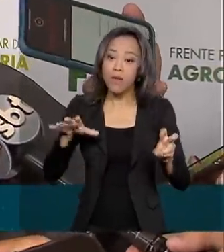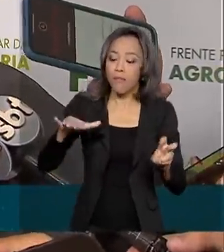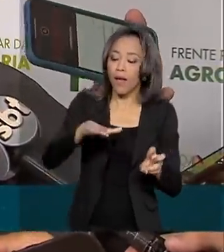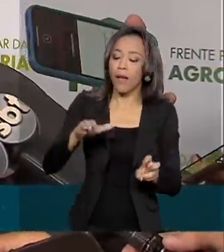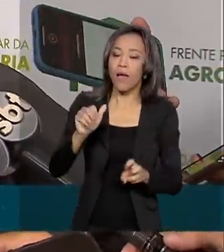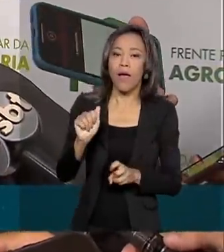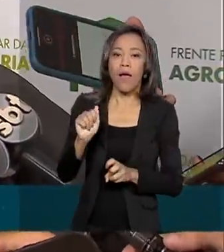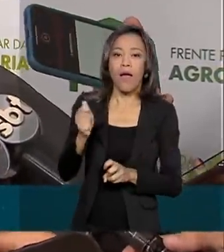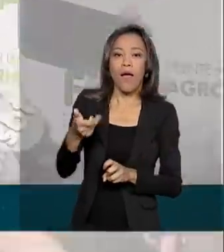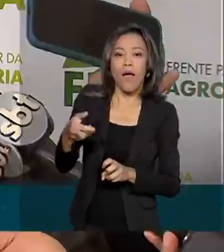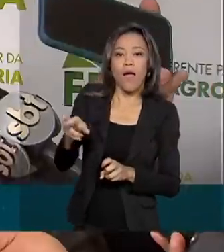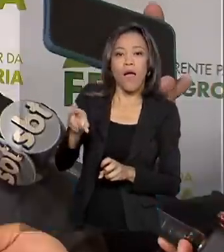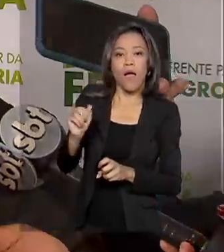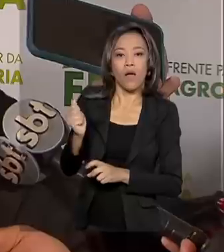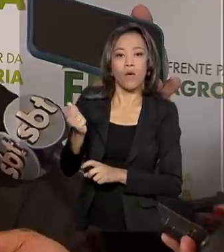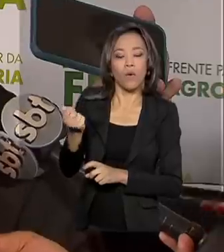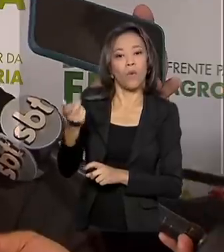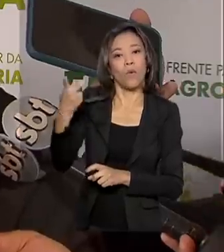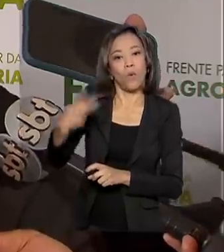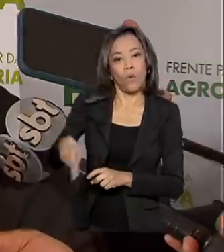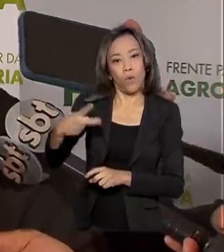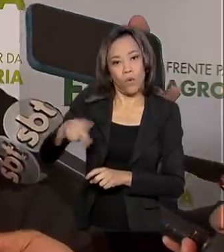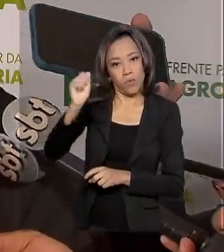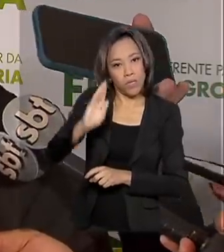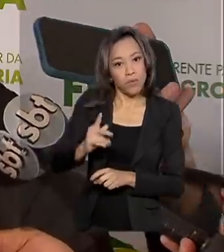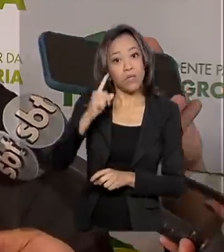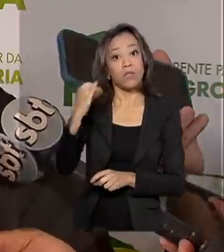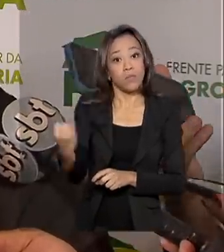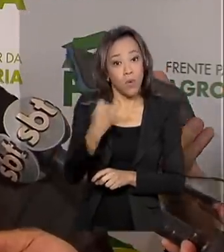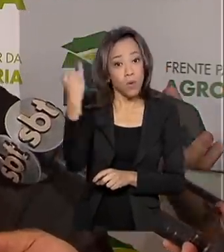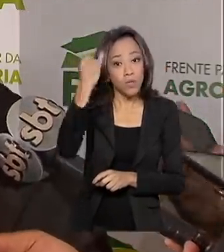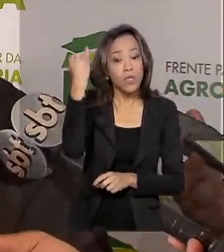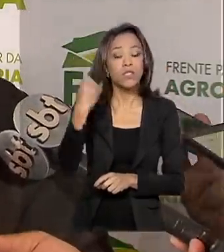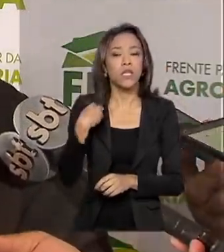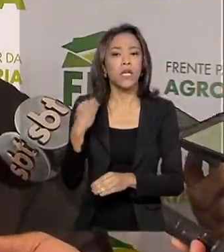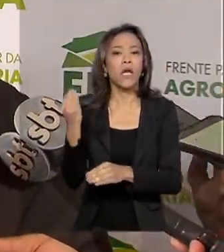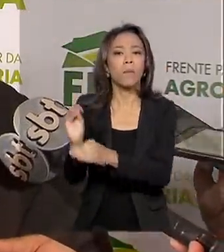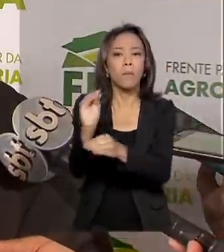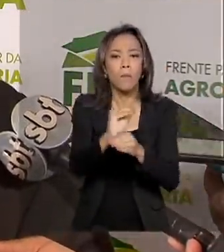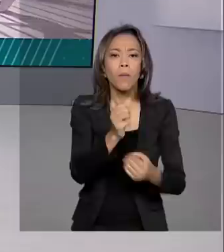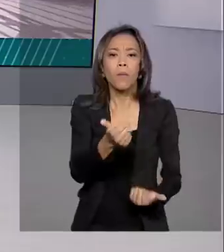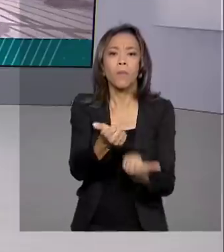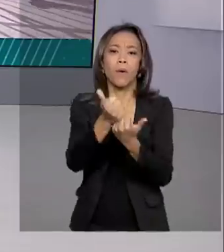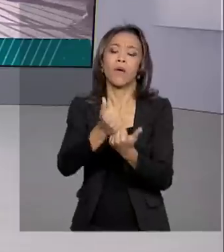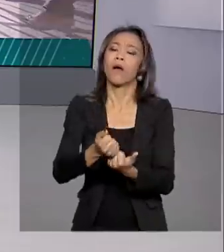fundamental importância. Tem que ser a favor da questão ambiental, a favor do Brasil.